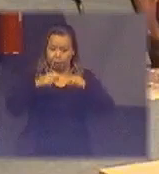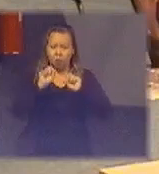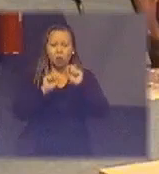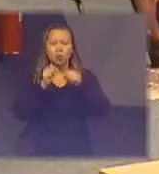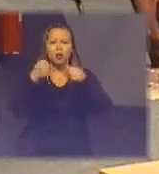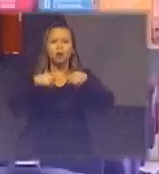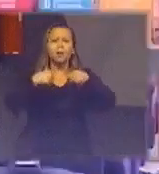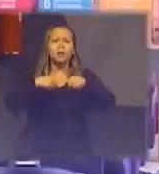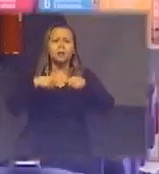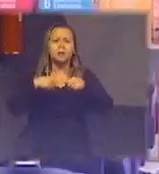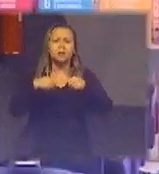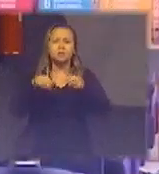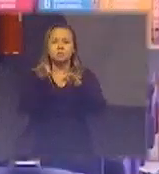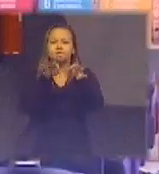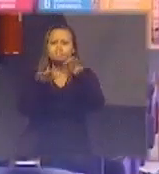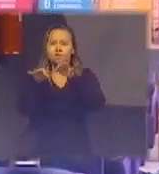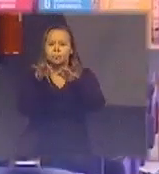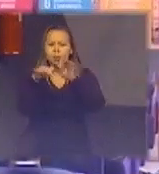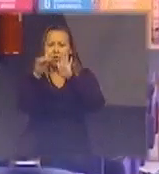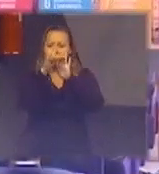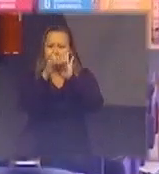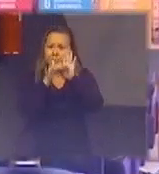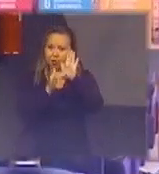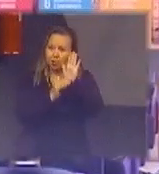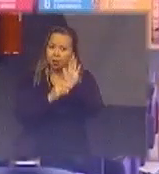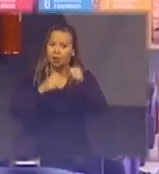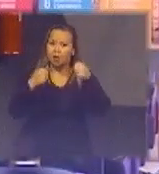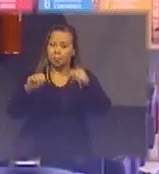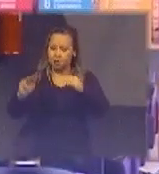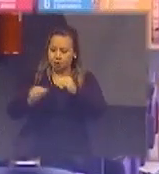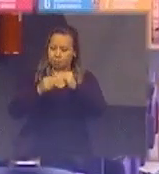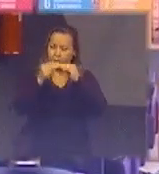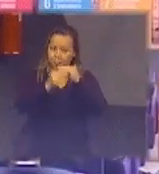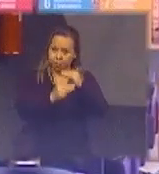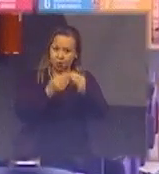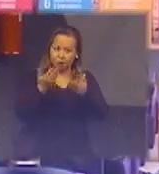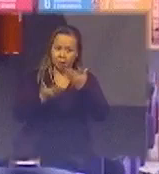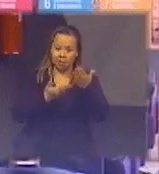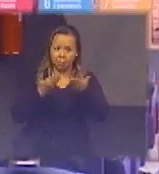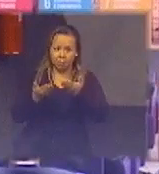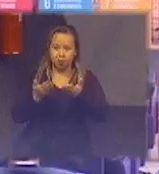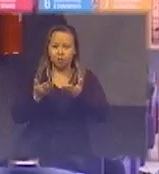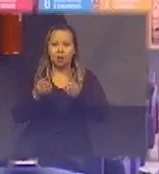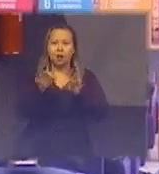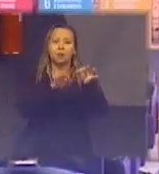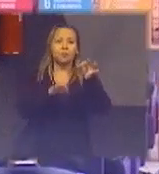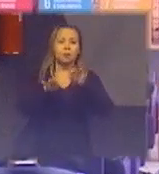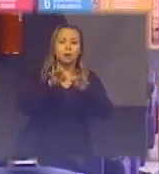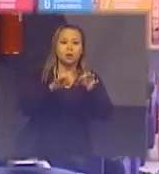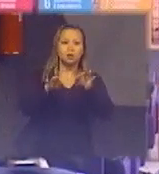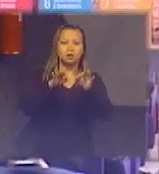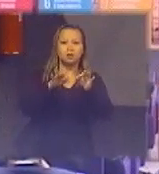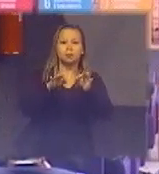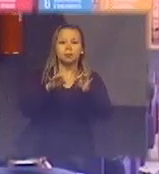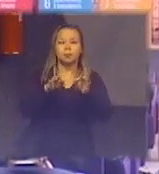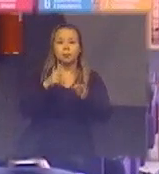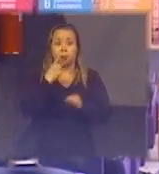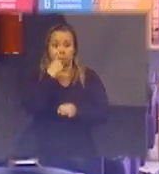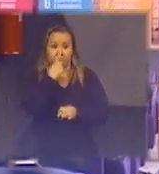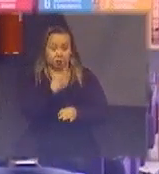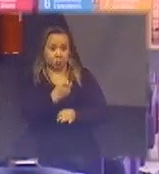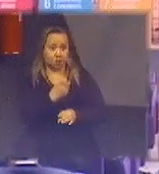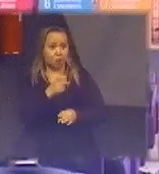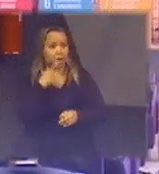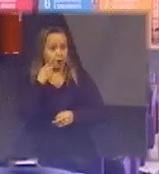precisa ser implementado ou precisa ser complementado em relação a regulamentação no segmento de resíduo eletroeletrônico